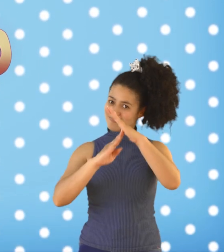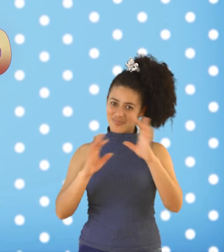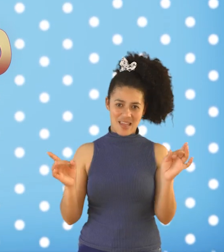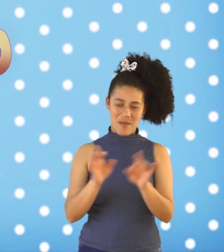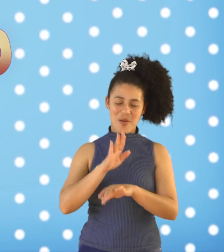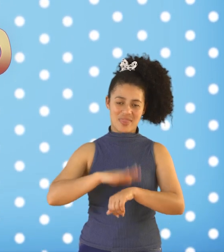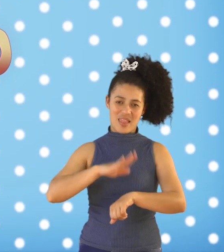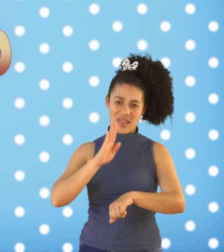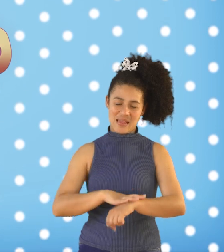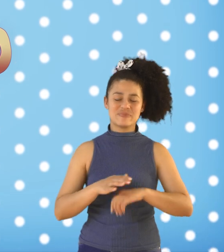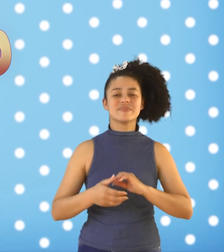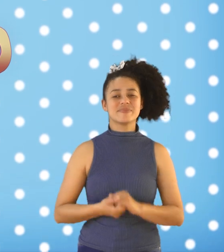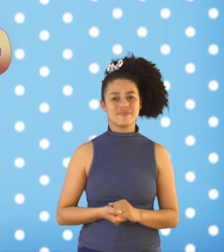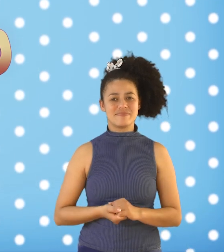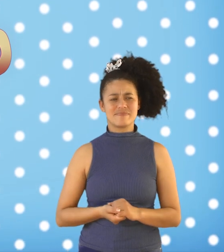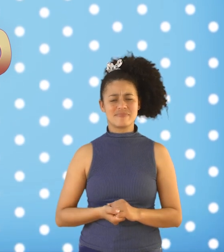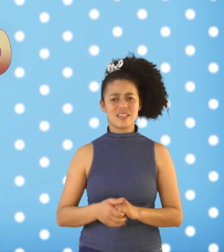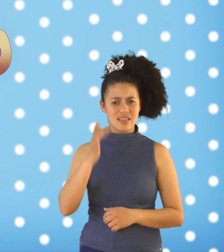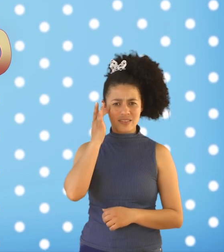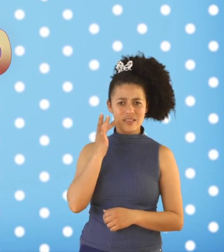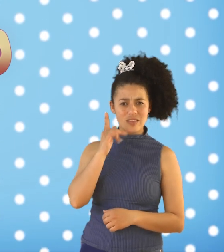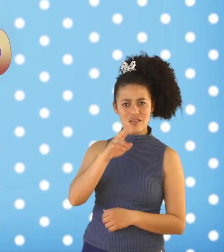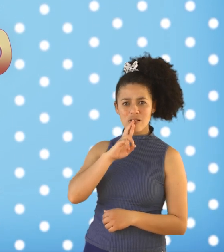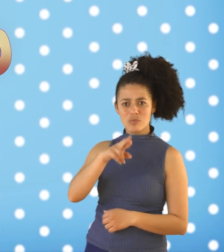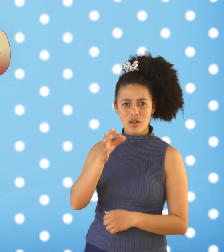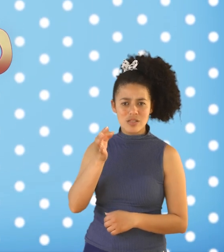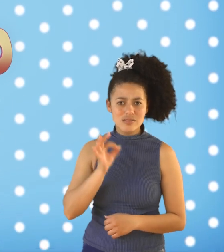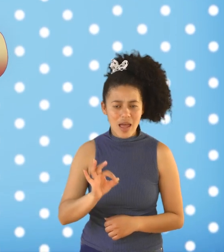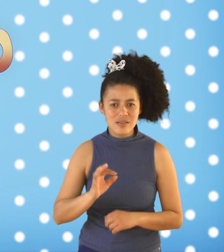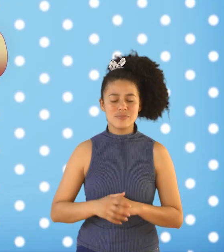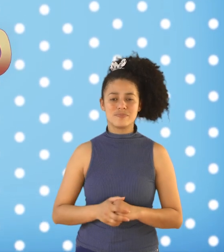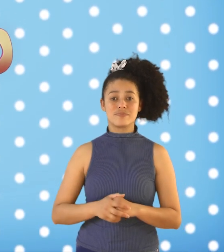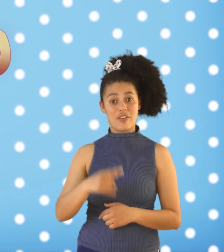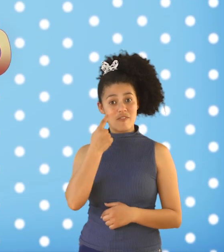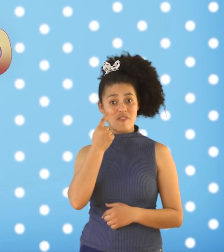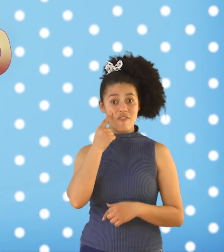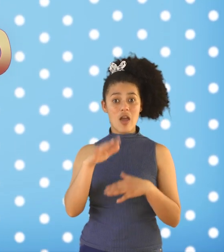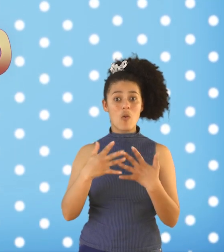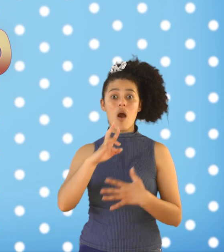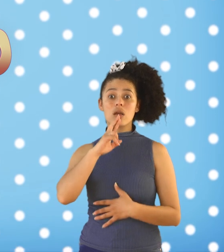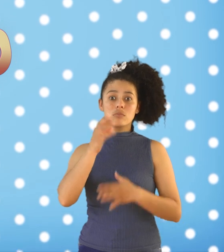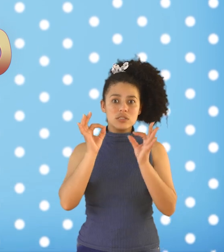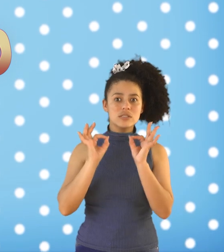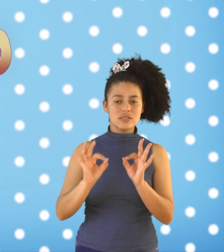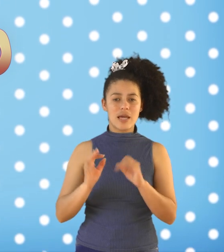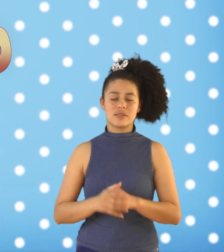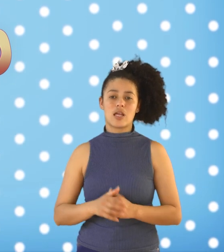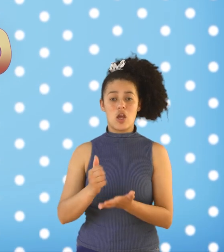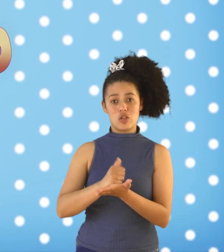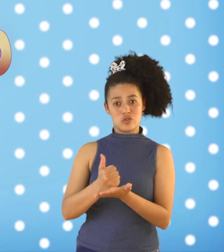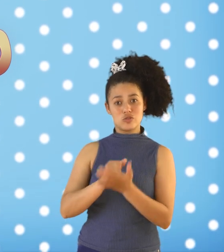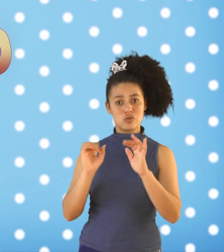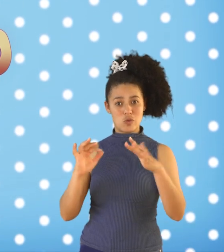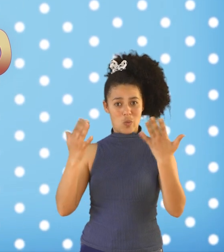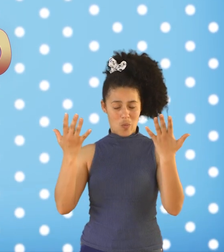Tempo encerrado Será que você acertou? Vamos conferir a resposta certa Rolê Peps